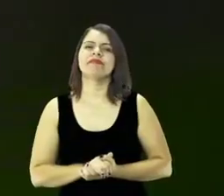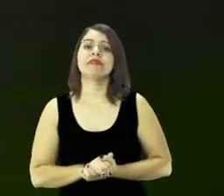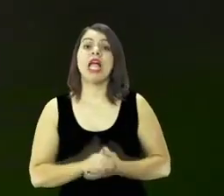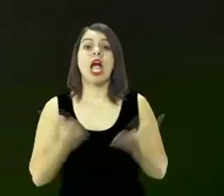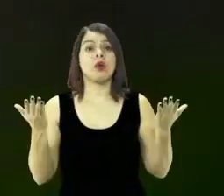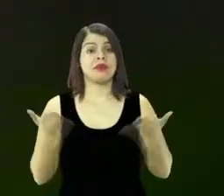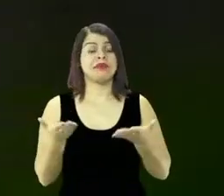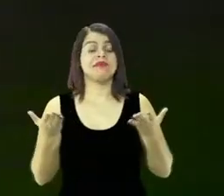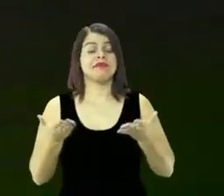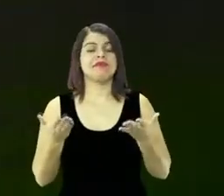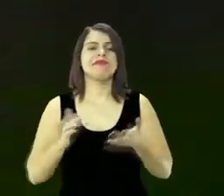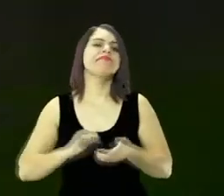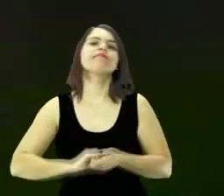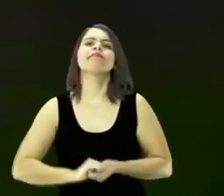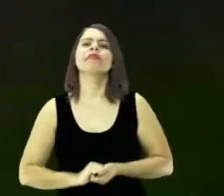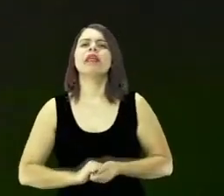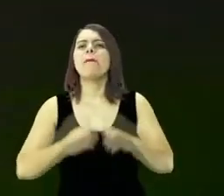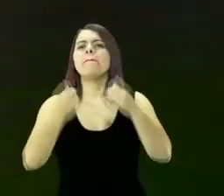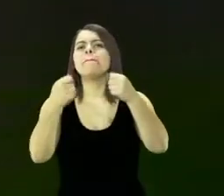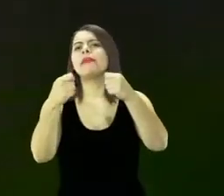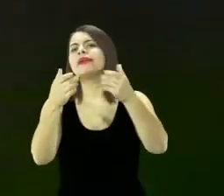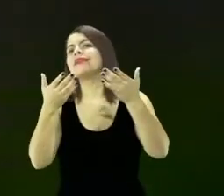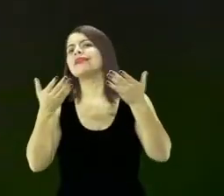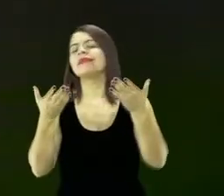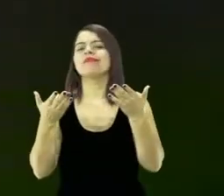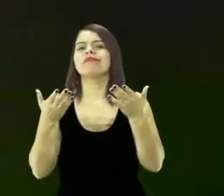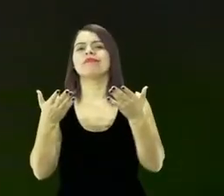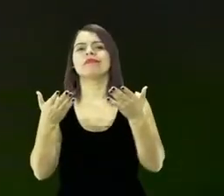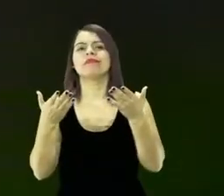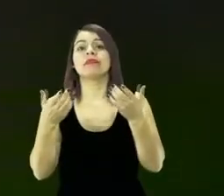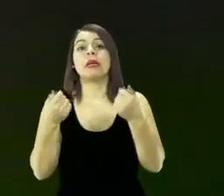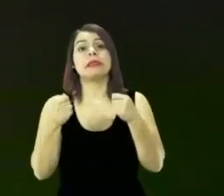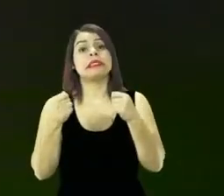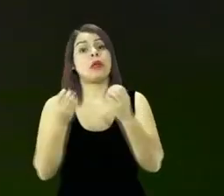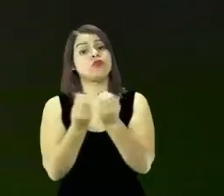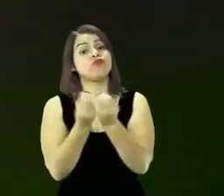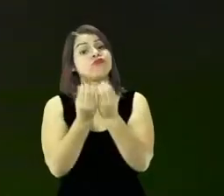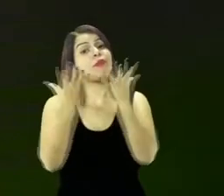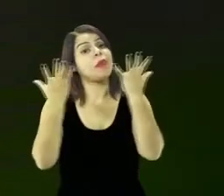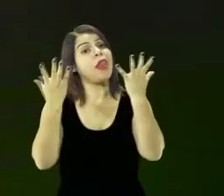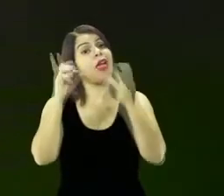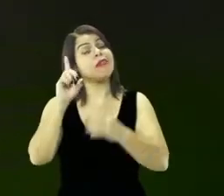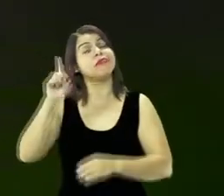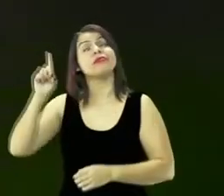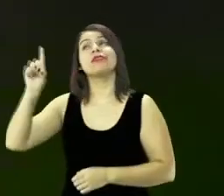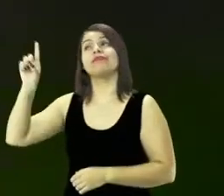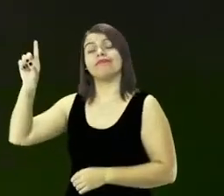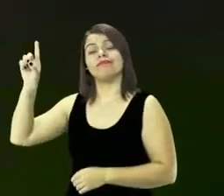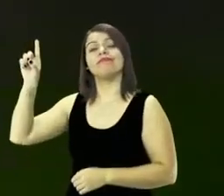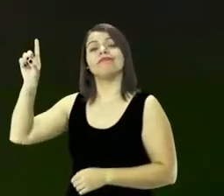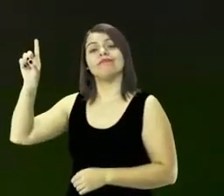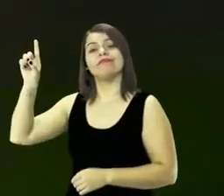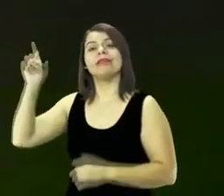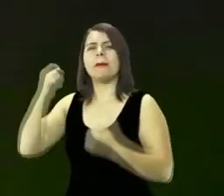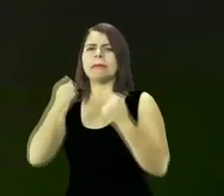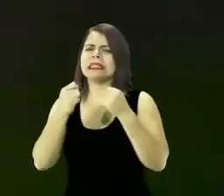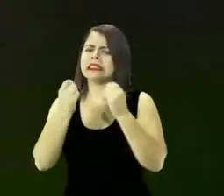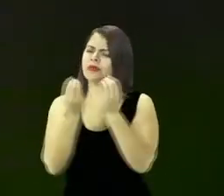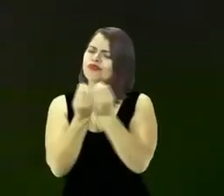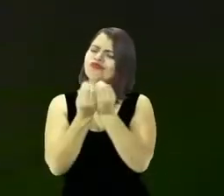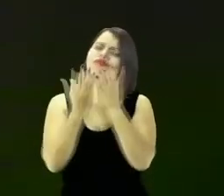agora o que é necessário fazer queridos aí tem que ter um milagre de Deus na nossa vida vamos confessar isso precisamos de um milagre de Deus